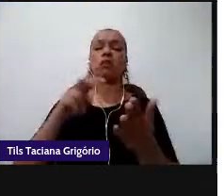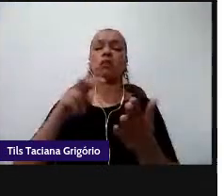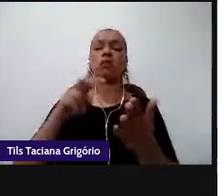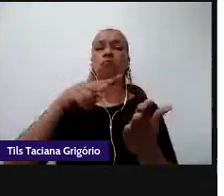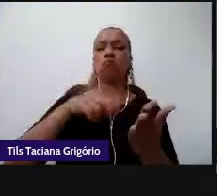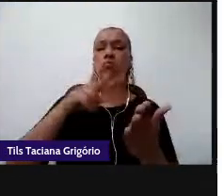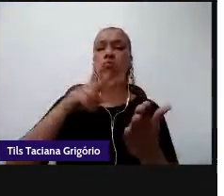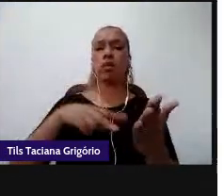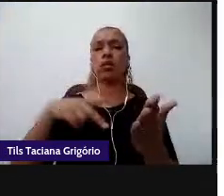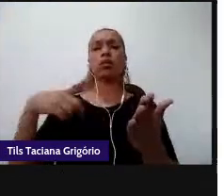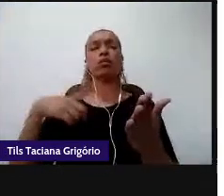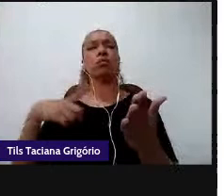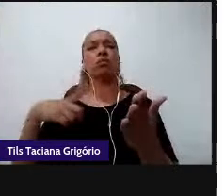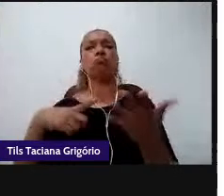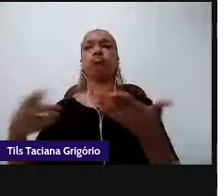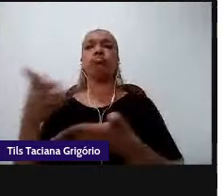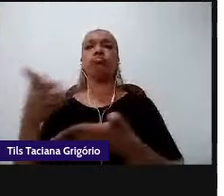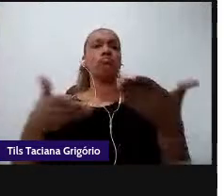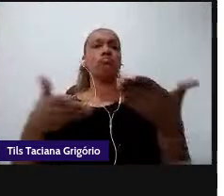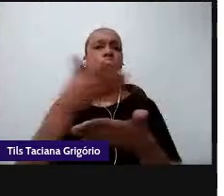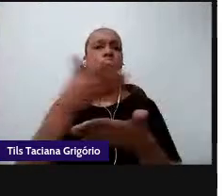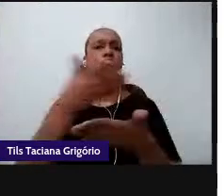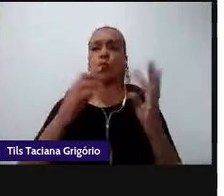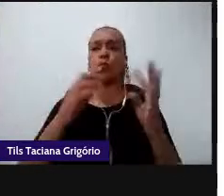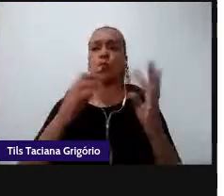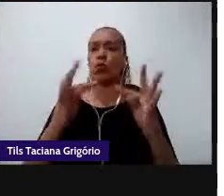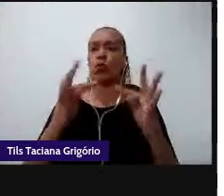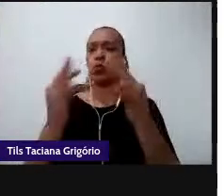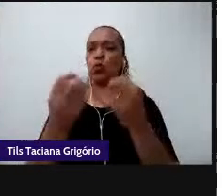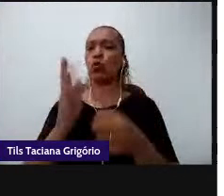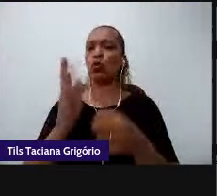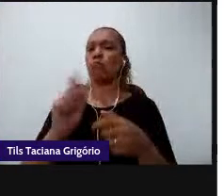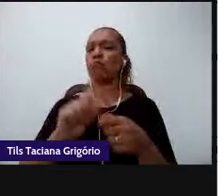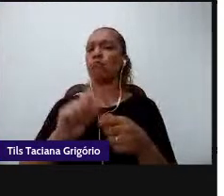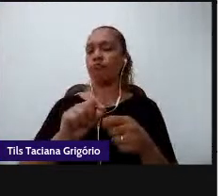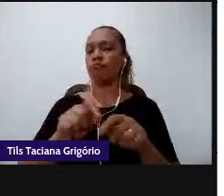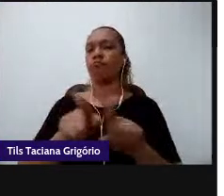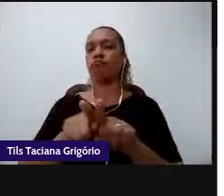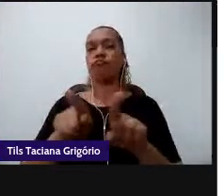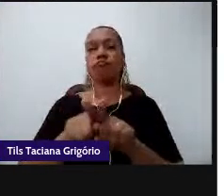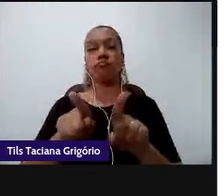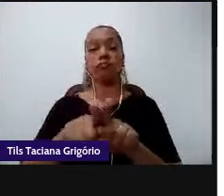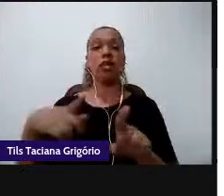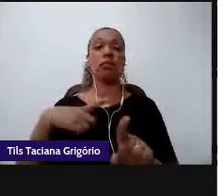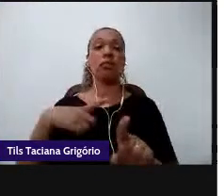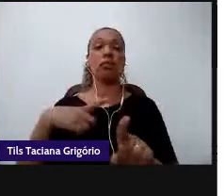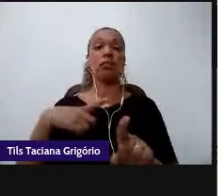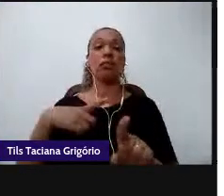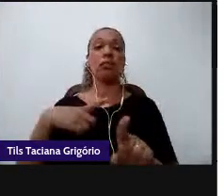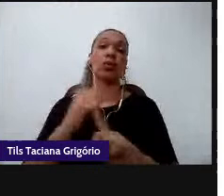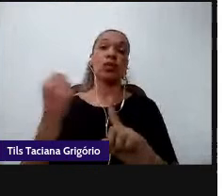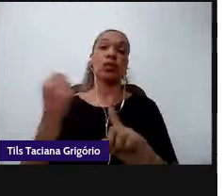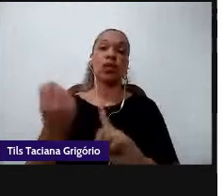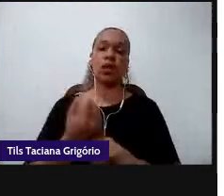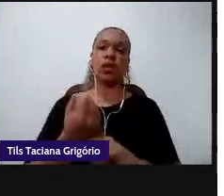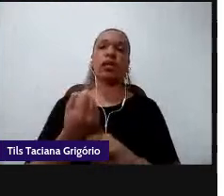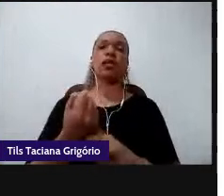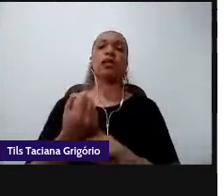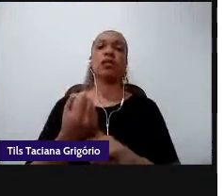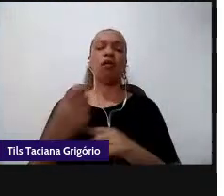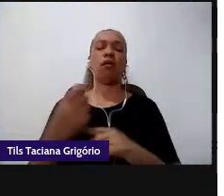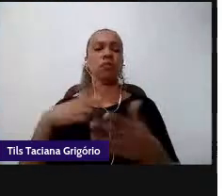nós já fazíamos inclusive para socializar obras da sua própria autoria então aqui eu já tenho aquela